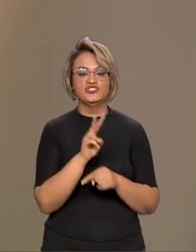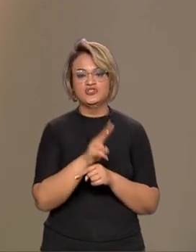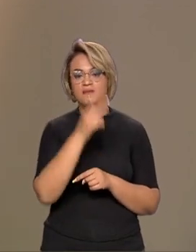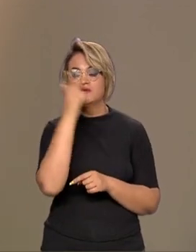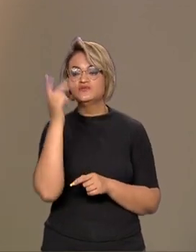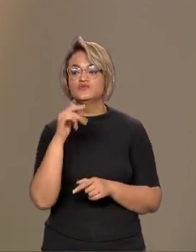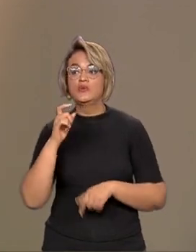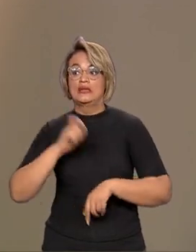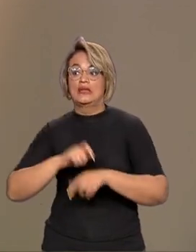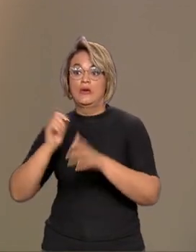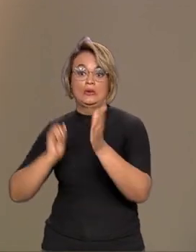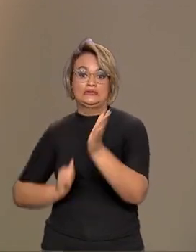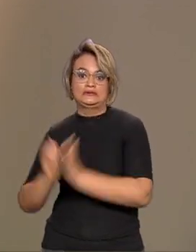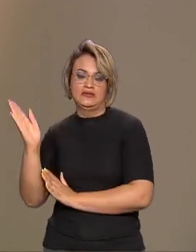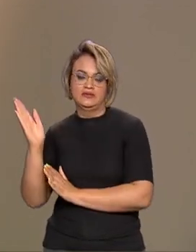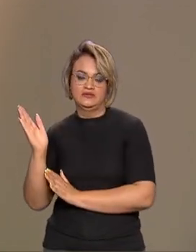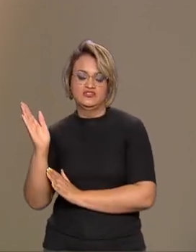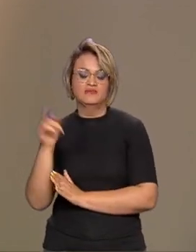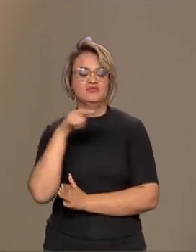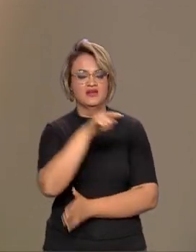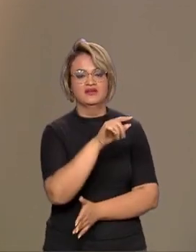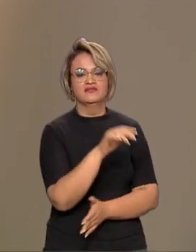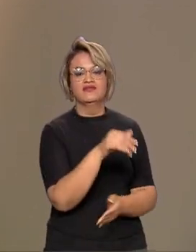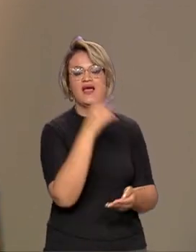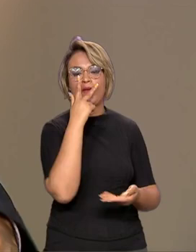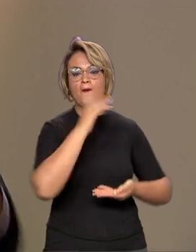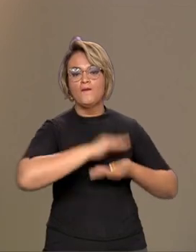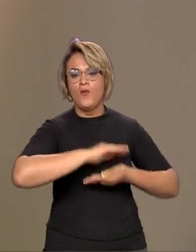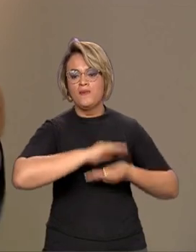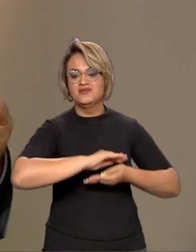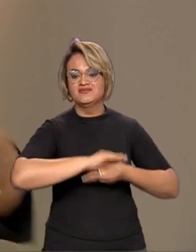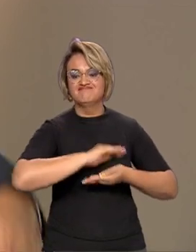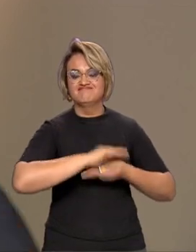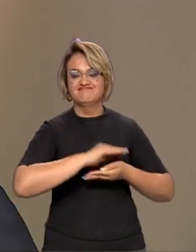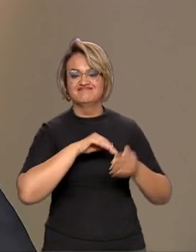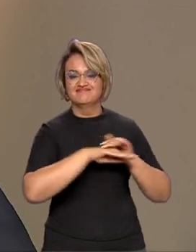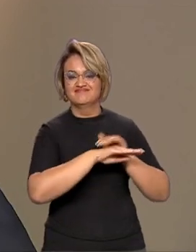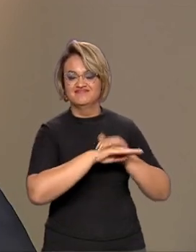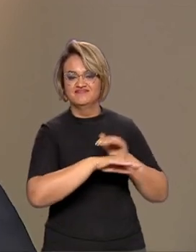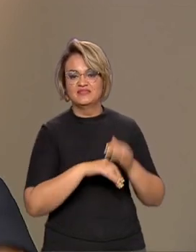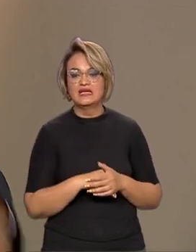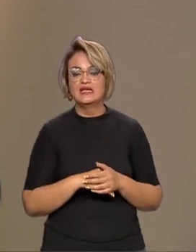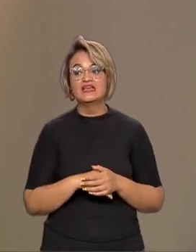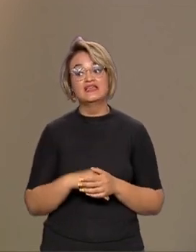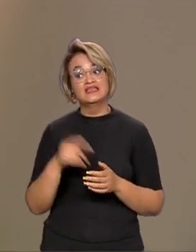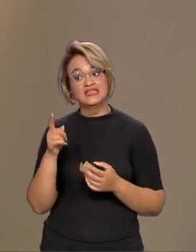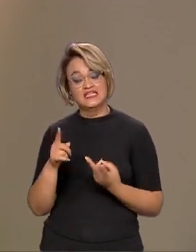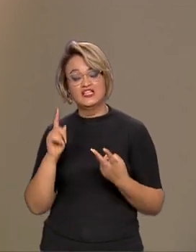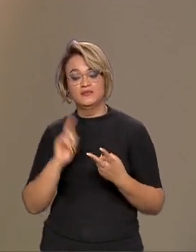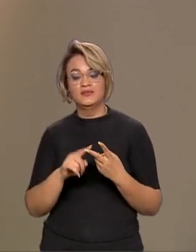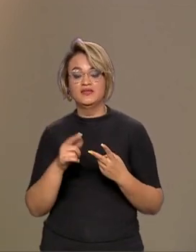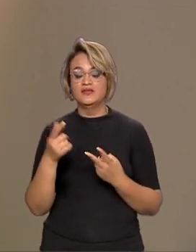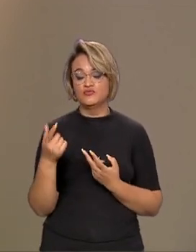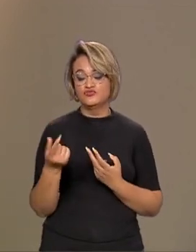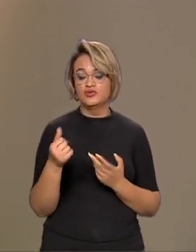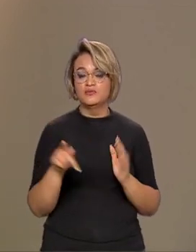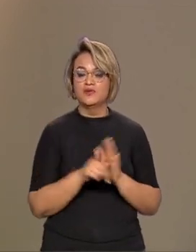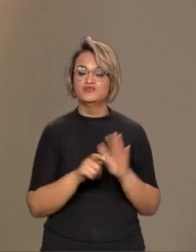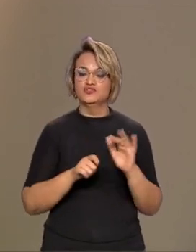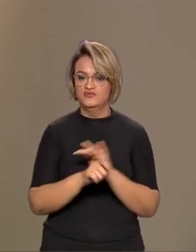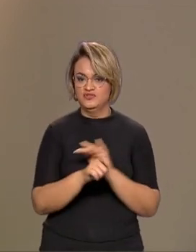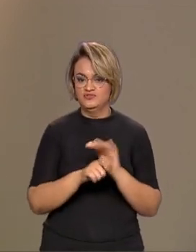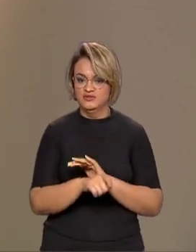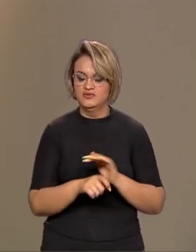no momento do infortúnio do desemprego, então a poupança do trabalhador. E segundo, a tarefa de um fundo de investimento,